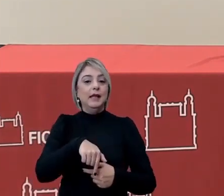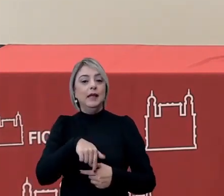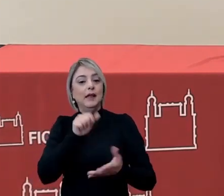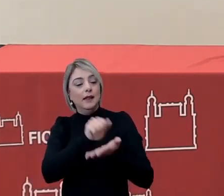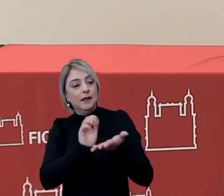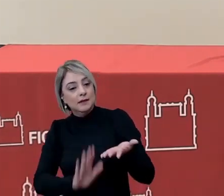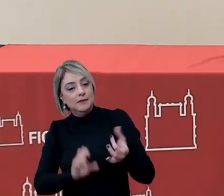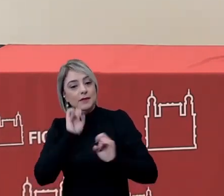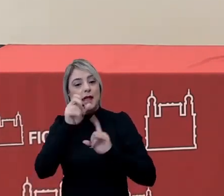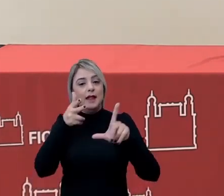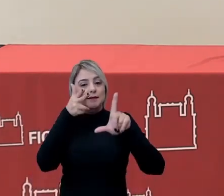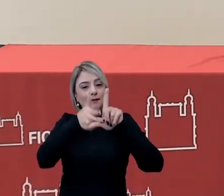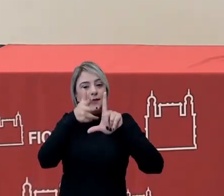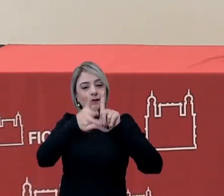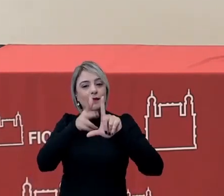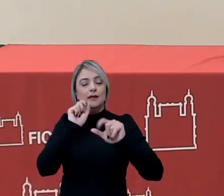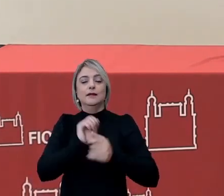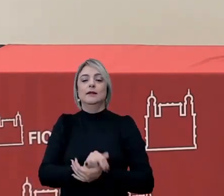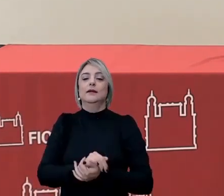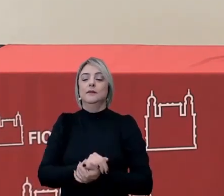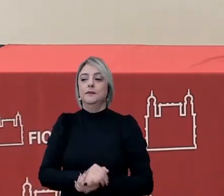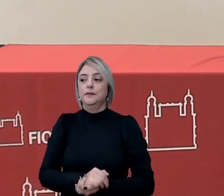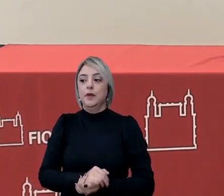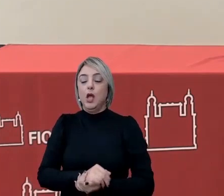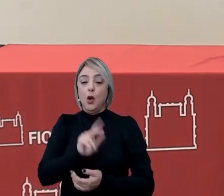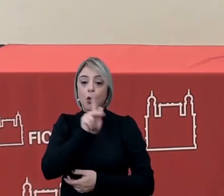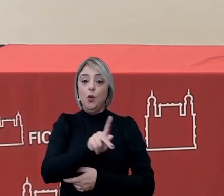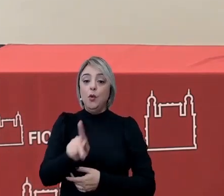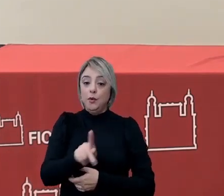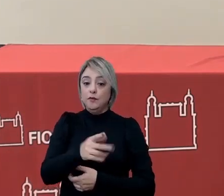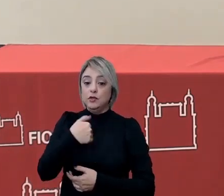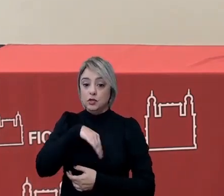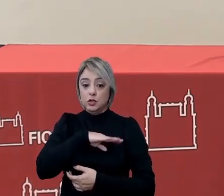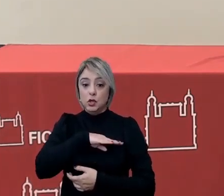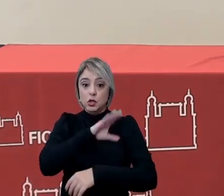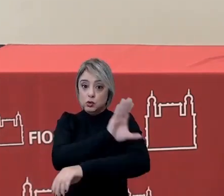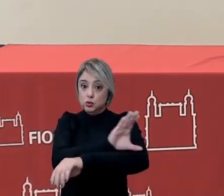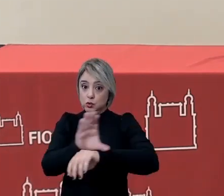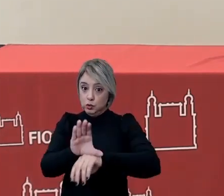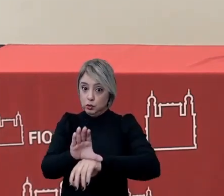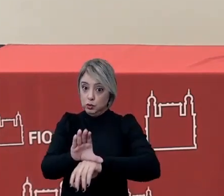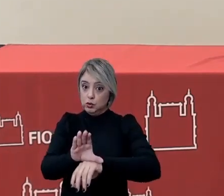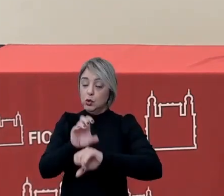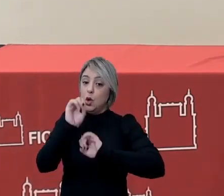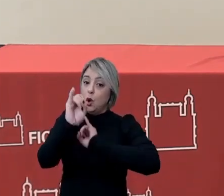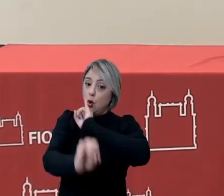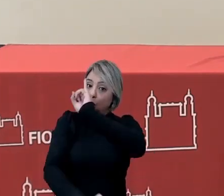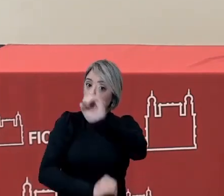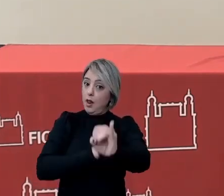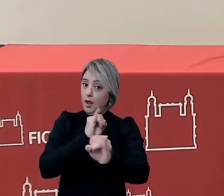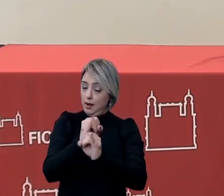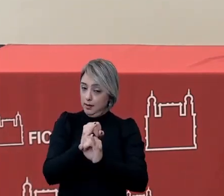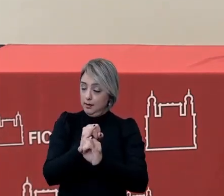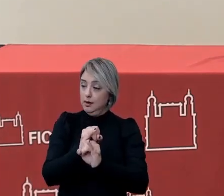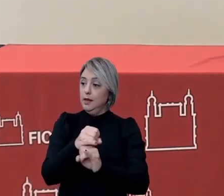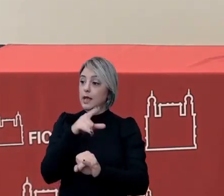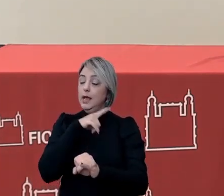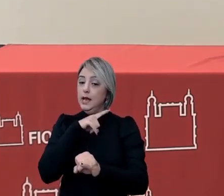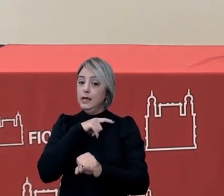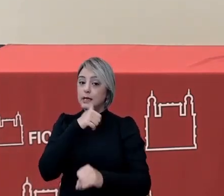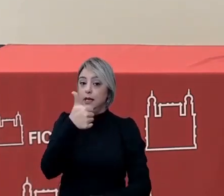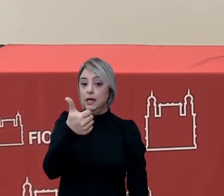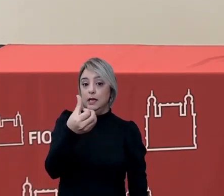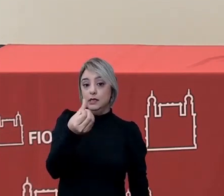atividade o professor o nosso curso é um curso online ele tem